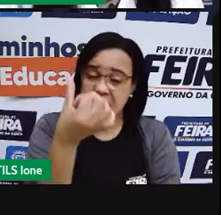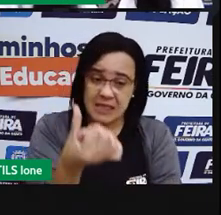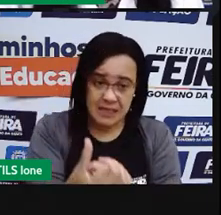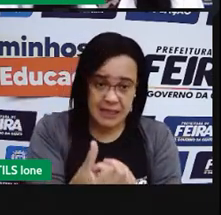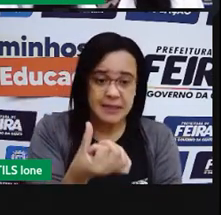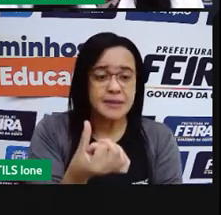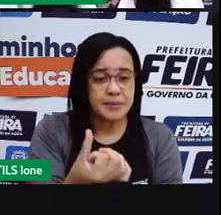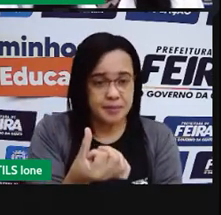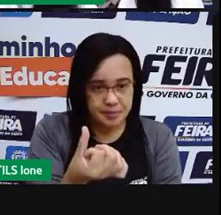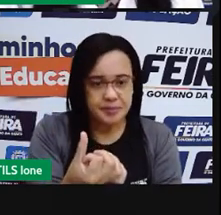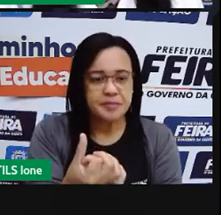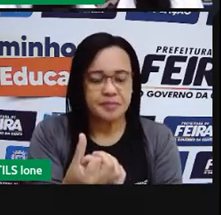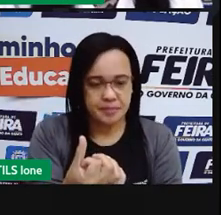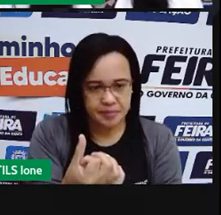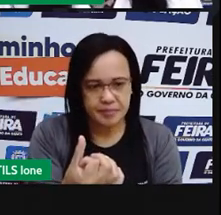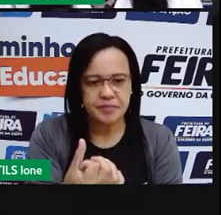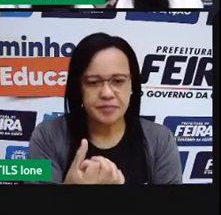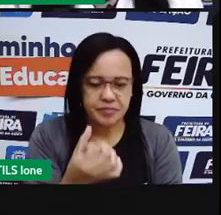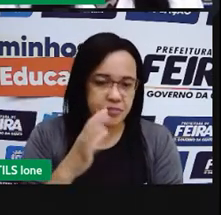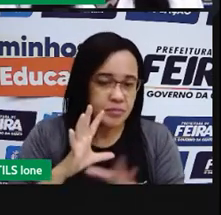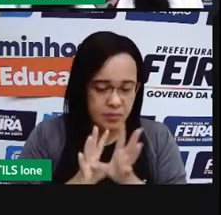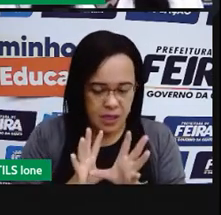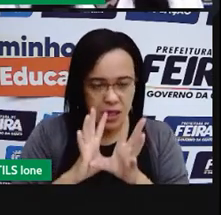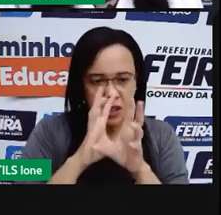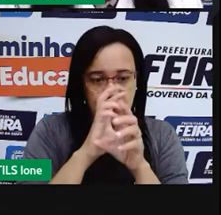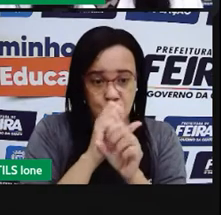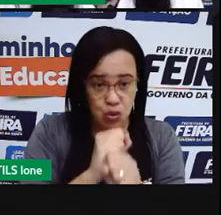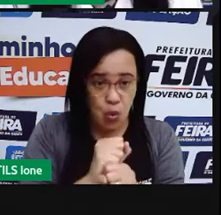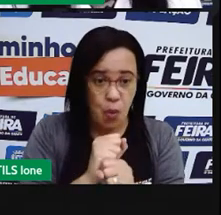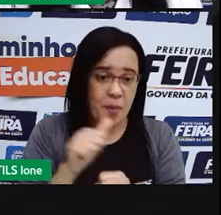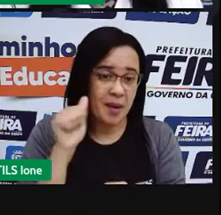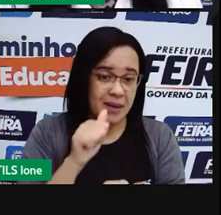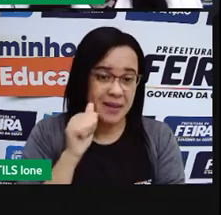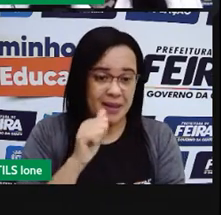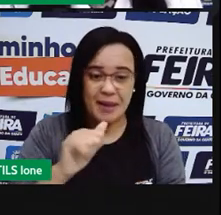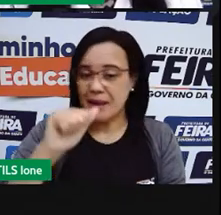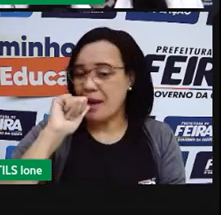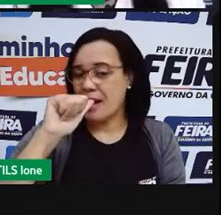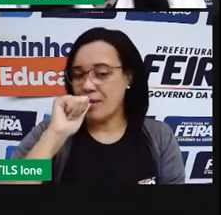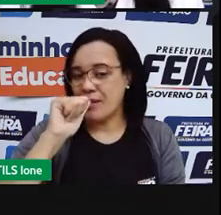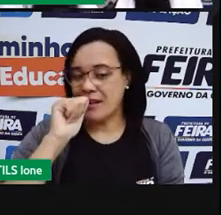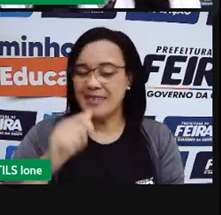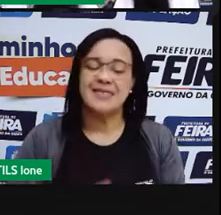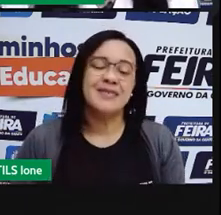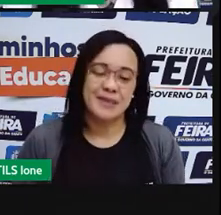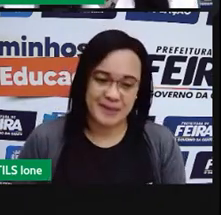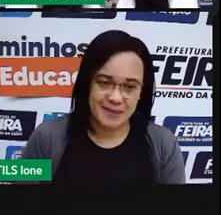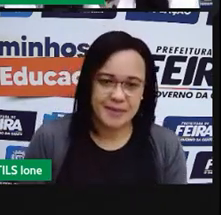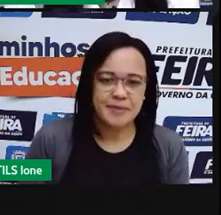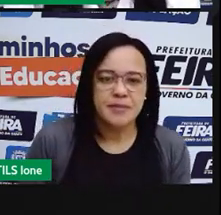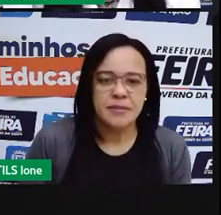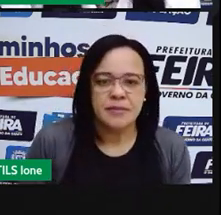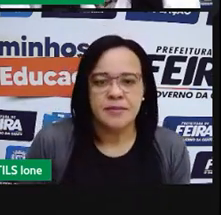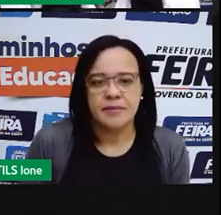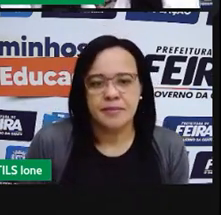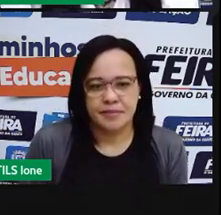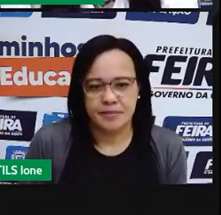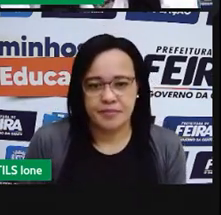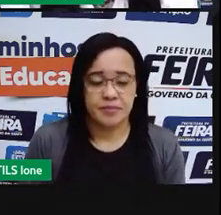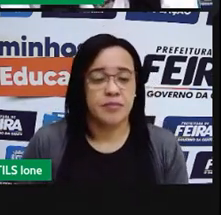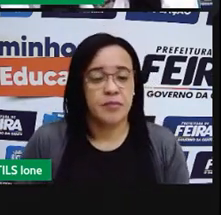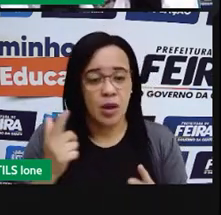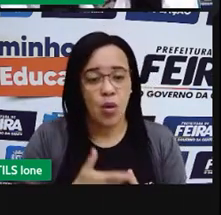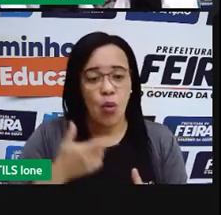dos três litros, que foi total consumido por ano. Agora, vamos ver aqui outro